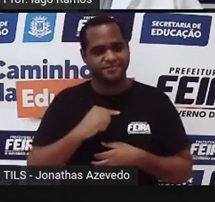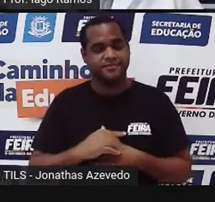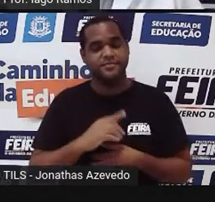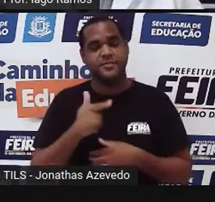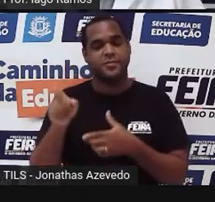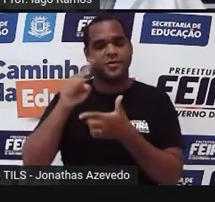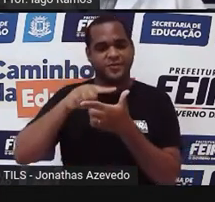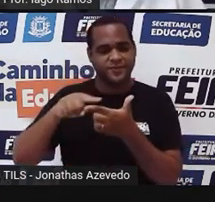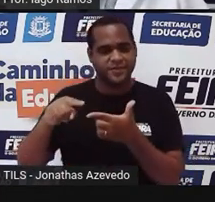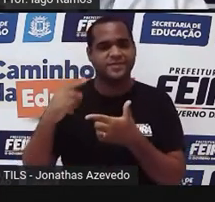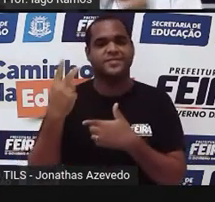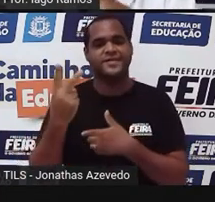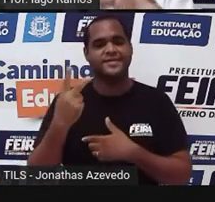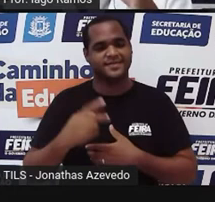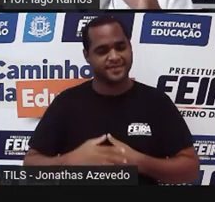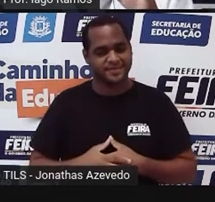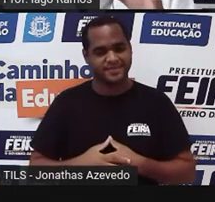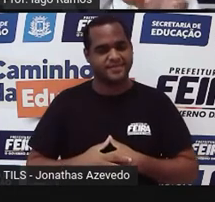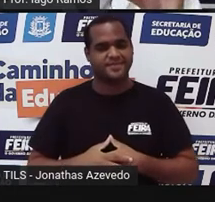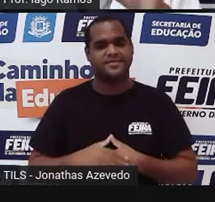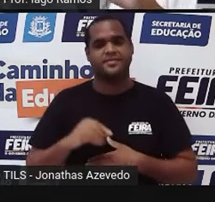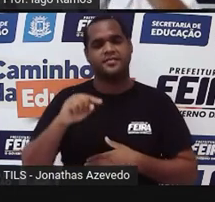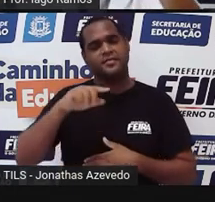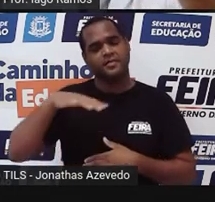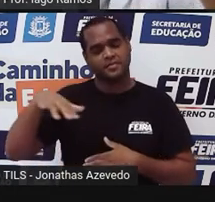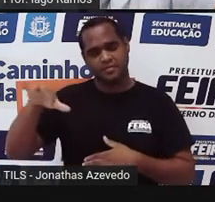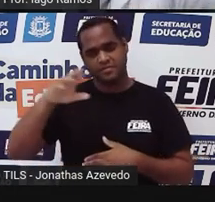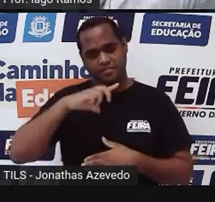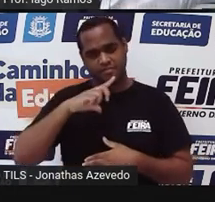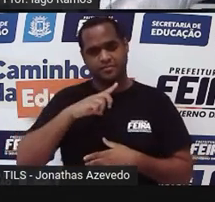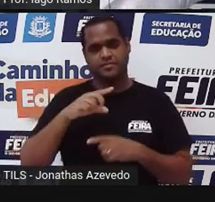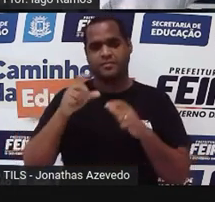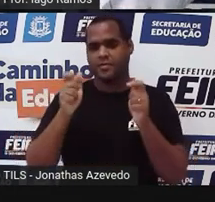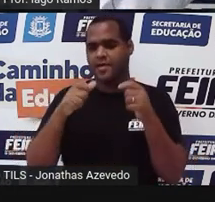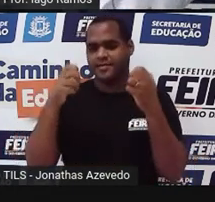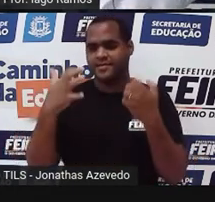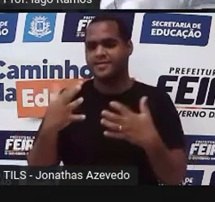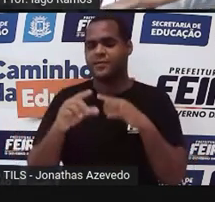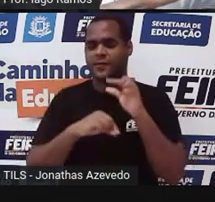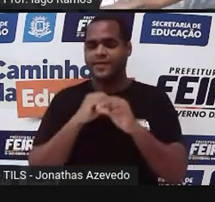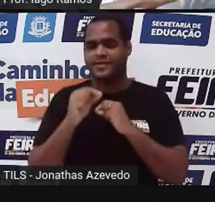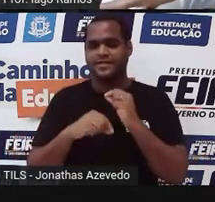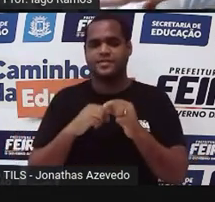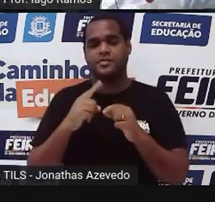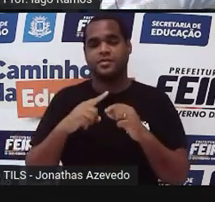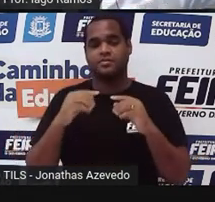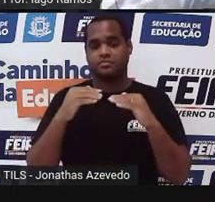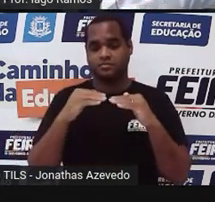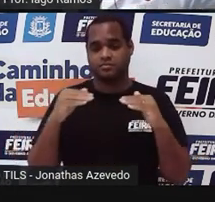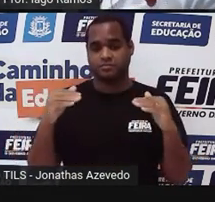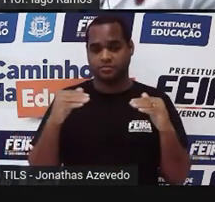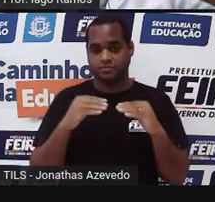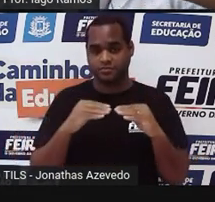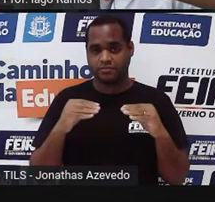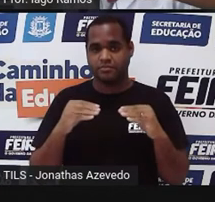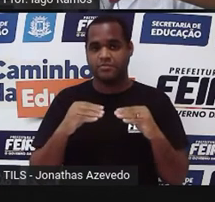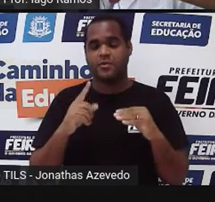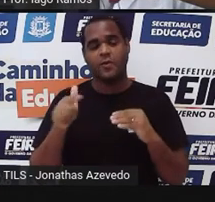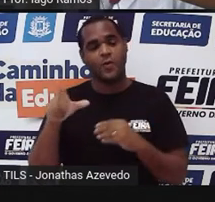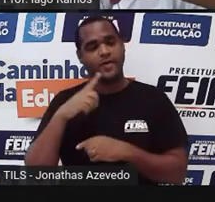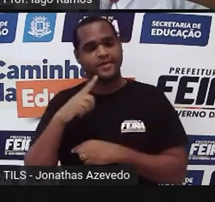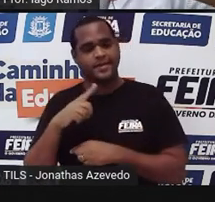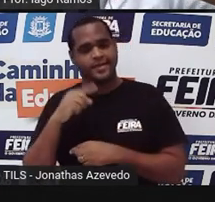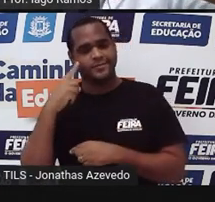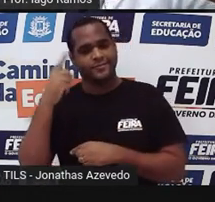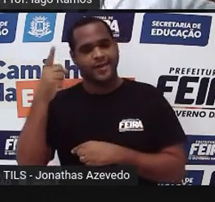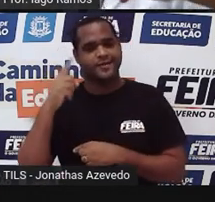dividido por dois. Tá bom? E essas diagonais, se a gente joga ali a deitada para baixo, o comprimento do retângulo, a